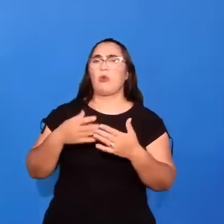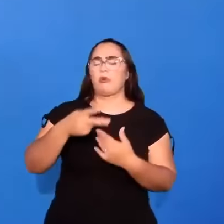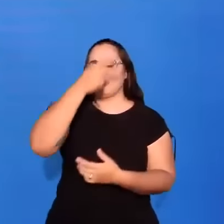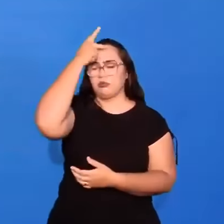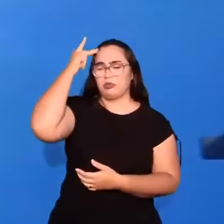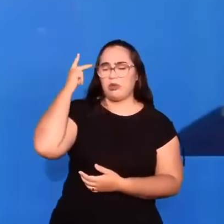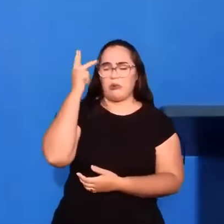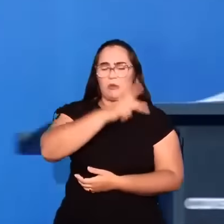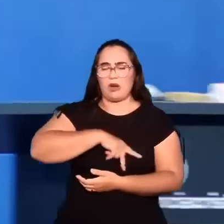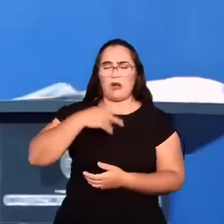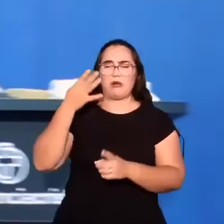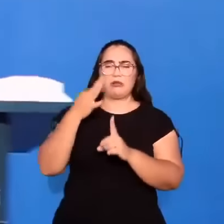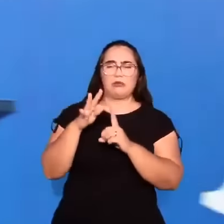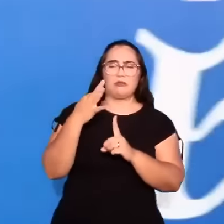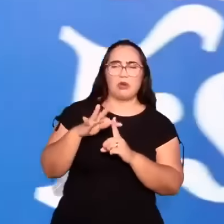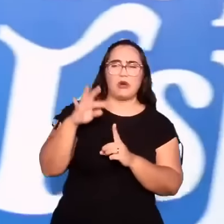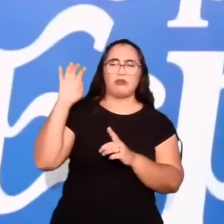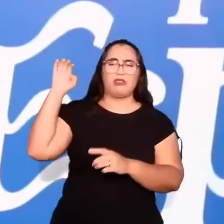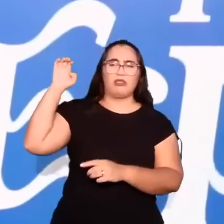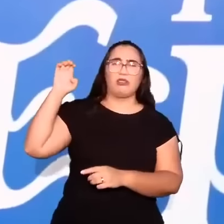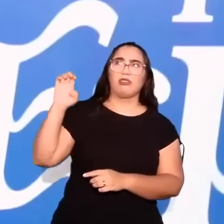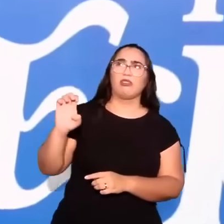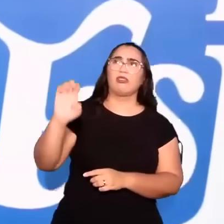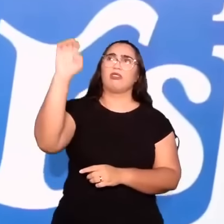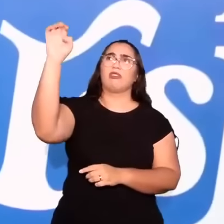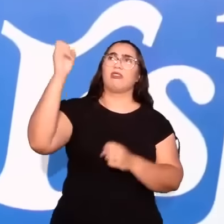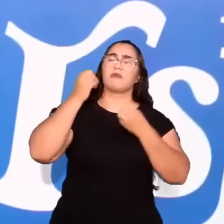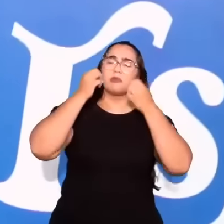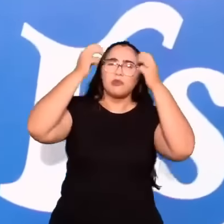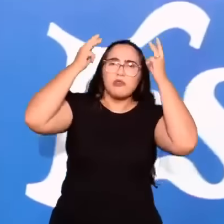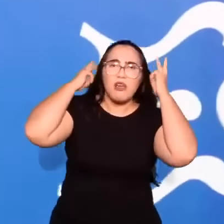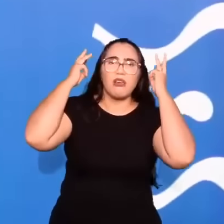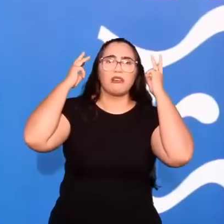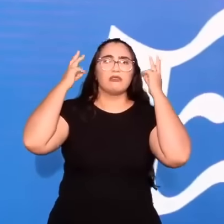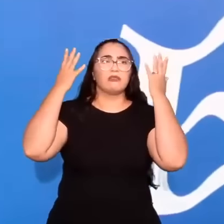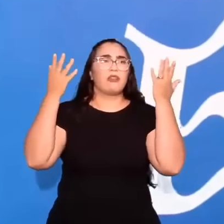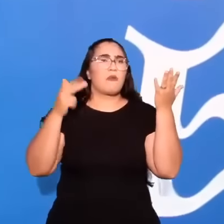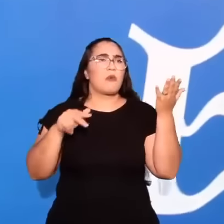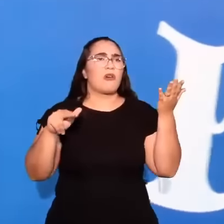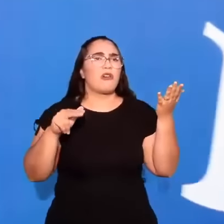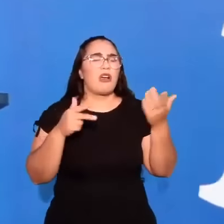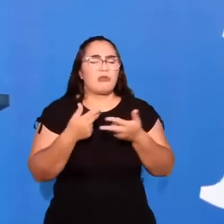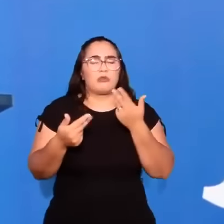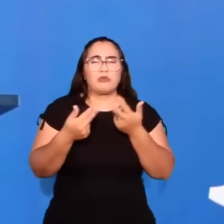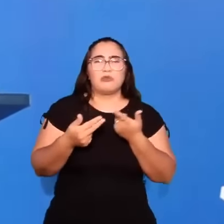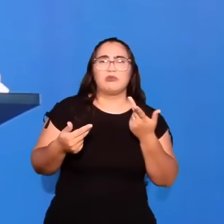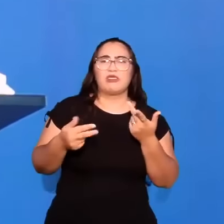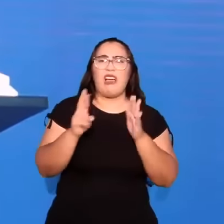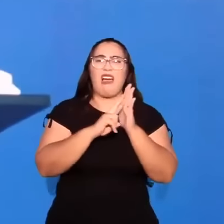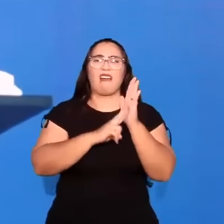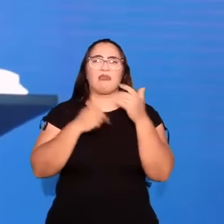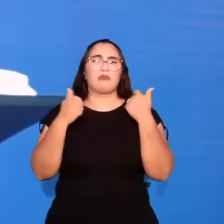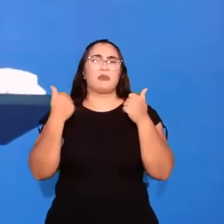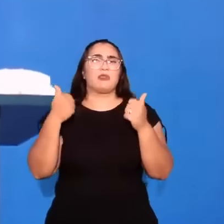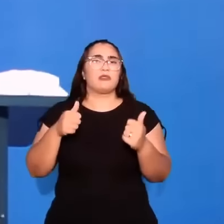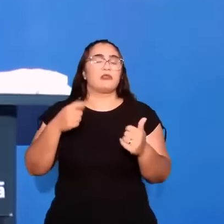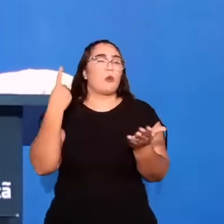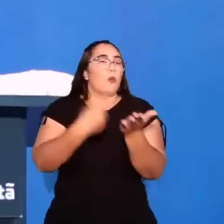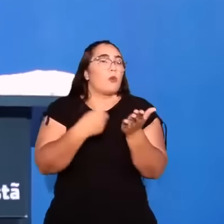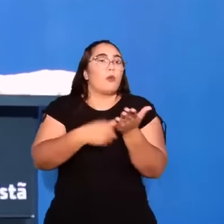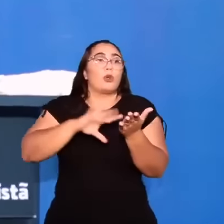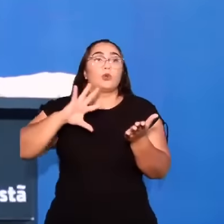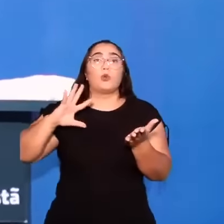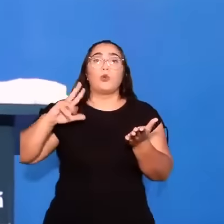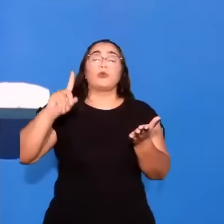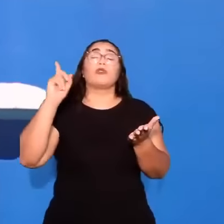há Paulo. Timóteo. Elias. Eliseu. Moisés. Meu irmão. Isso aqui não há exceção. Esta